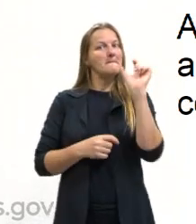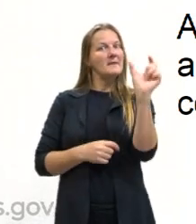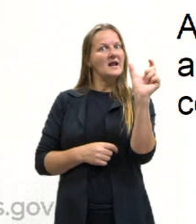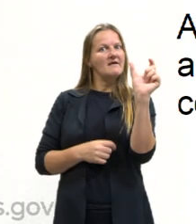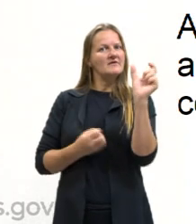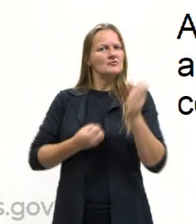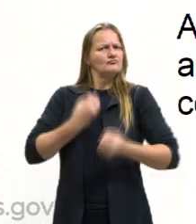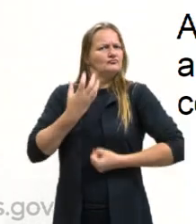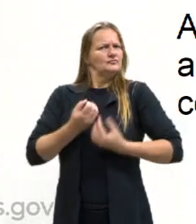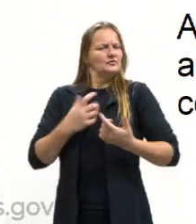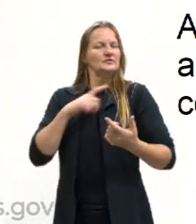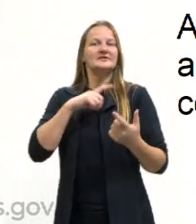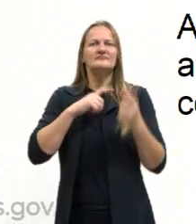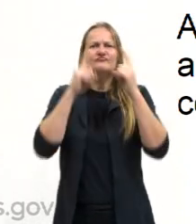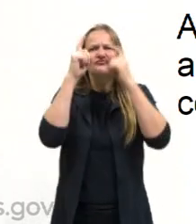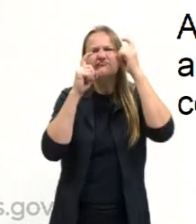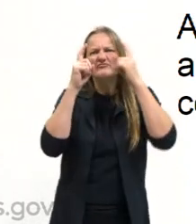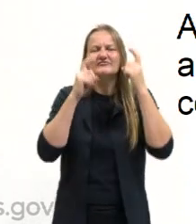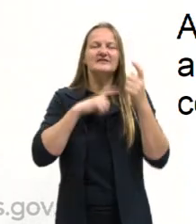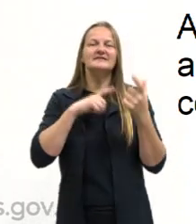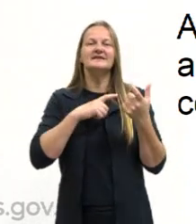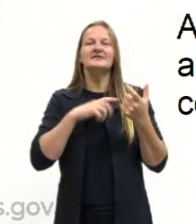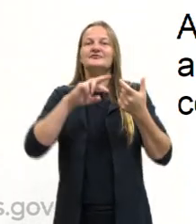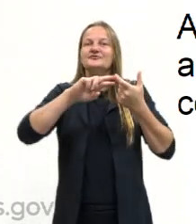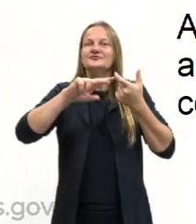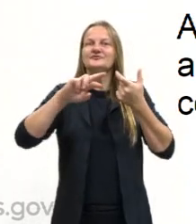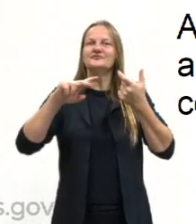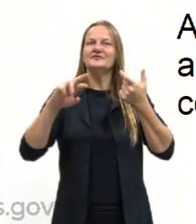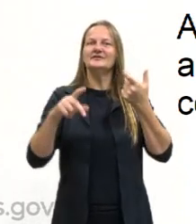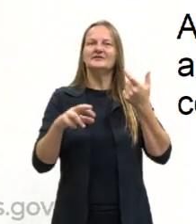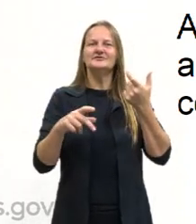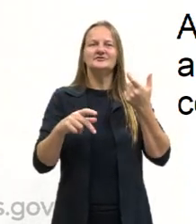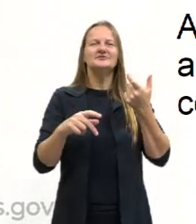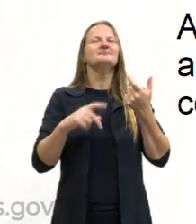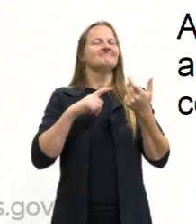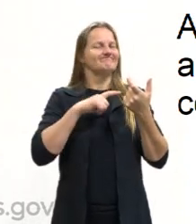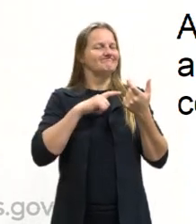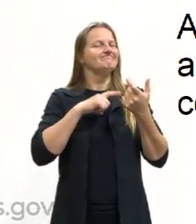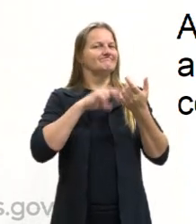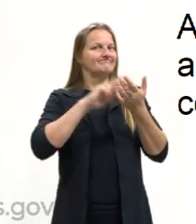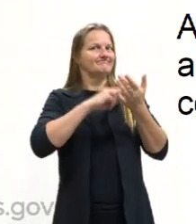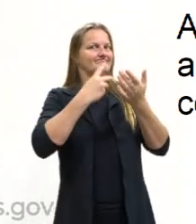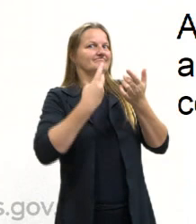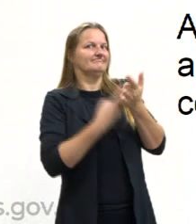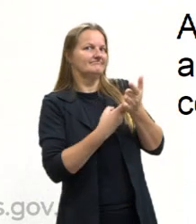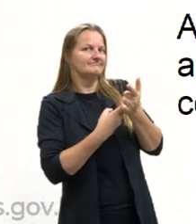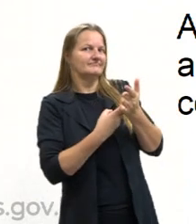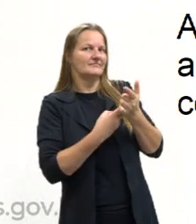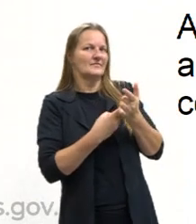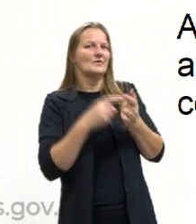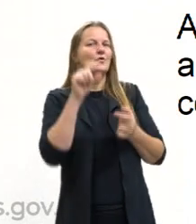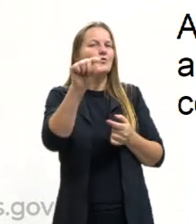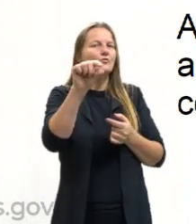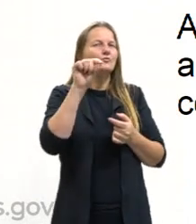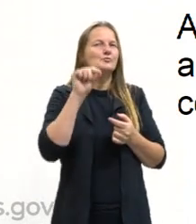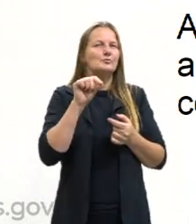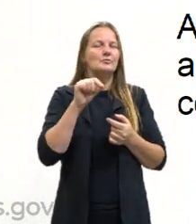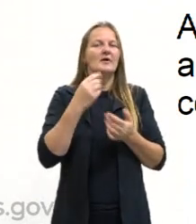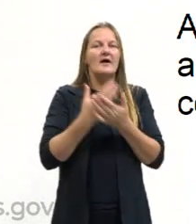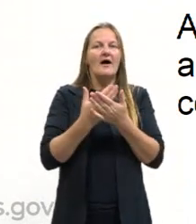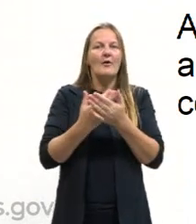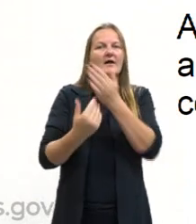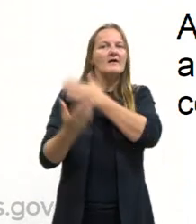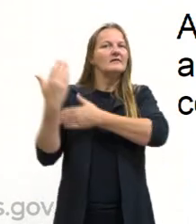expressões utilizadas possuem diferentes interpretações. Já vamos puxar o gancho aqui com a nossa aula